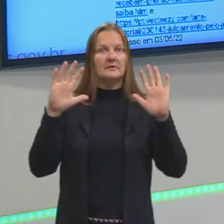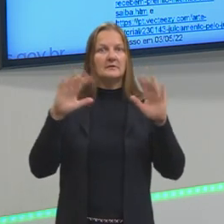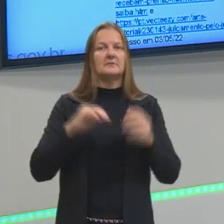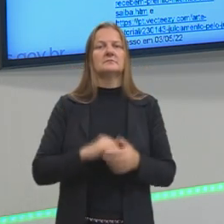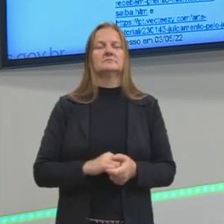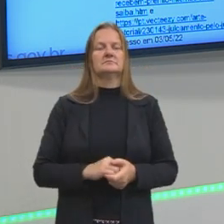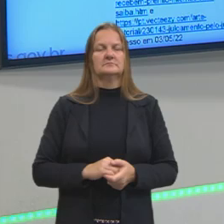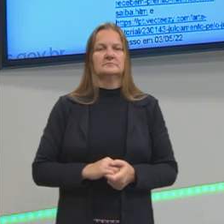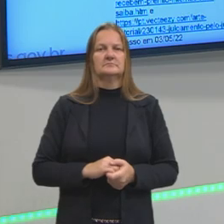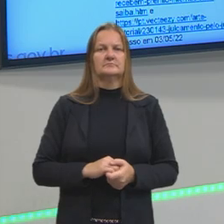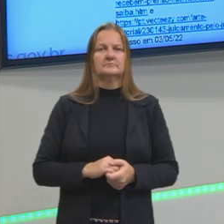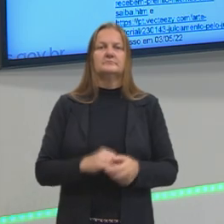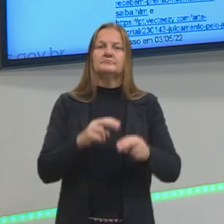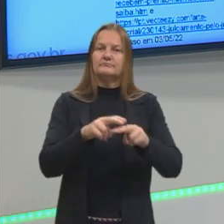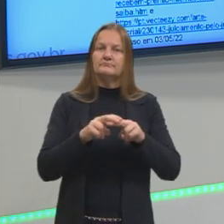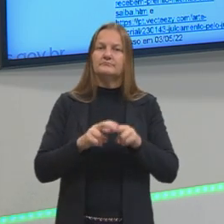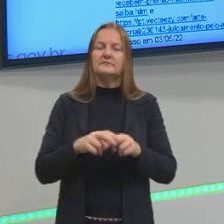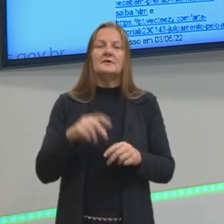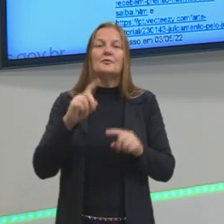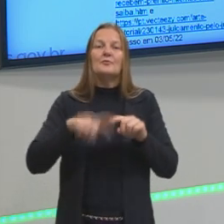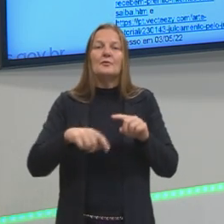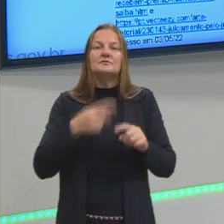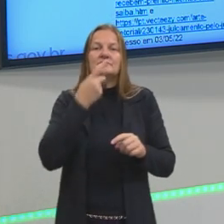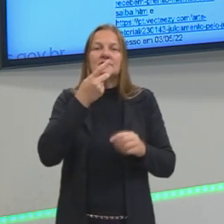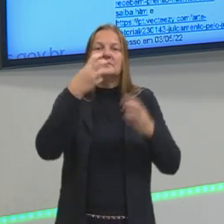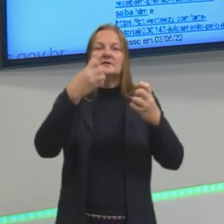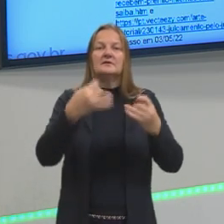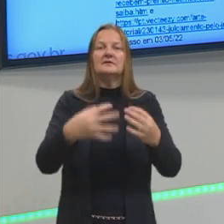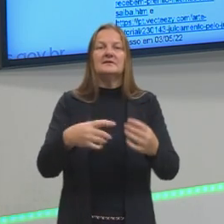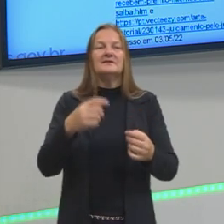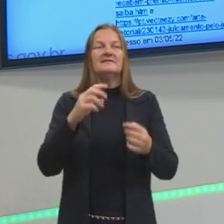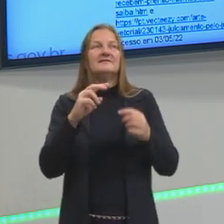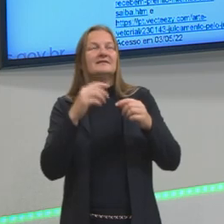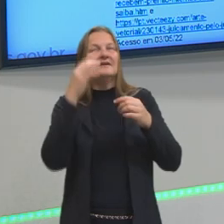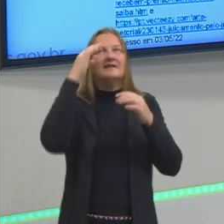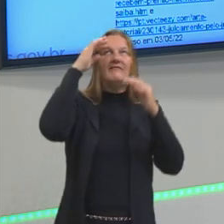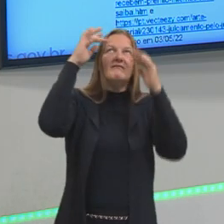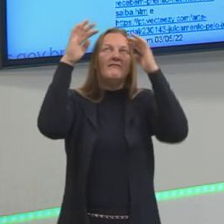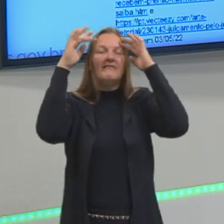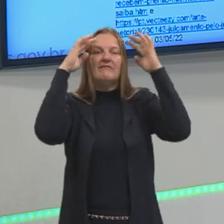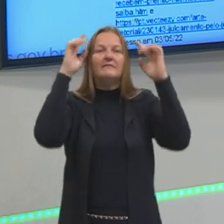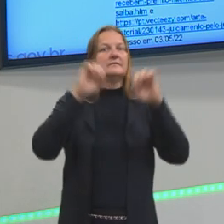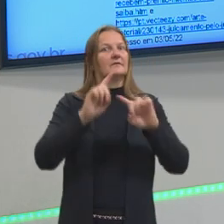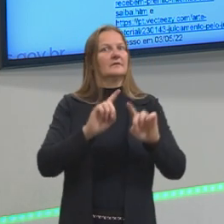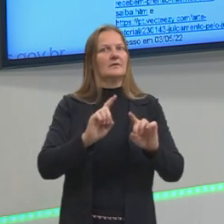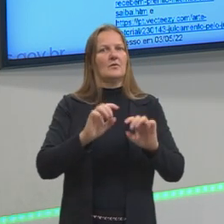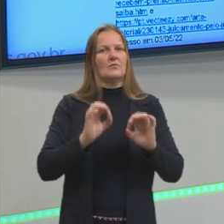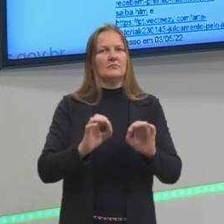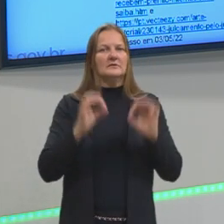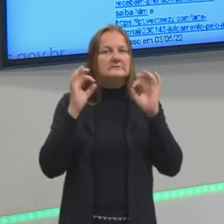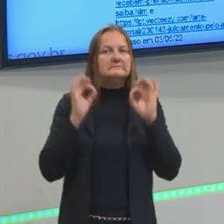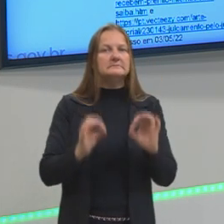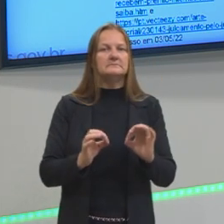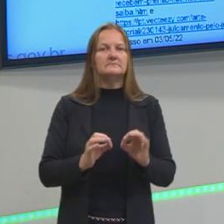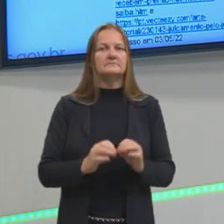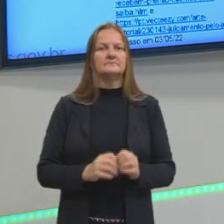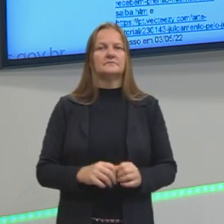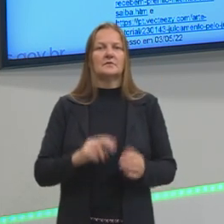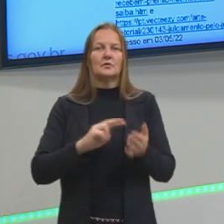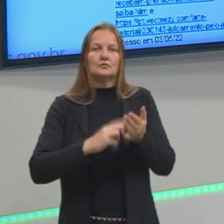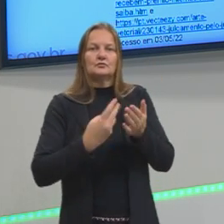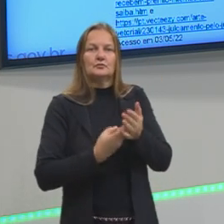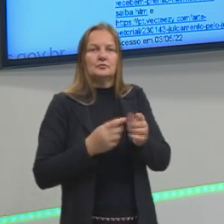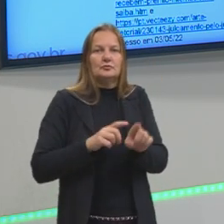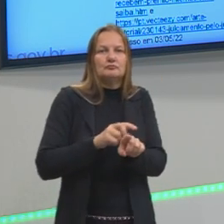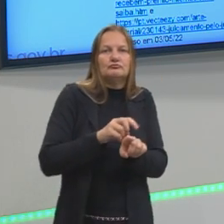clara. Eles não podem dizer uma coisa querendo dizer outra, como a gente viu no nosso duplo sentido, na